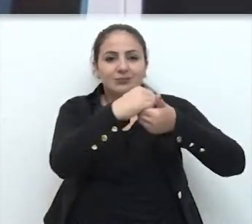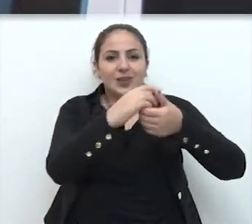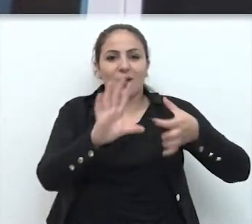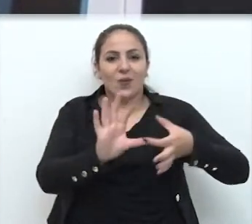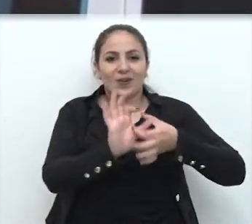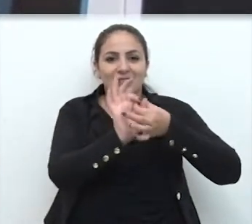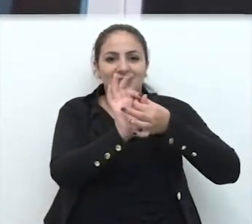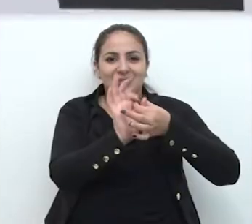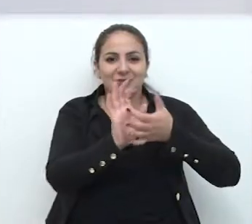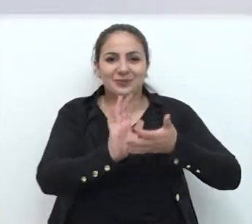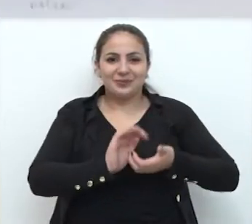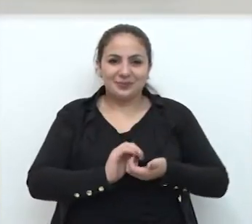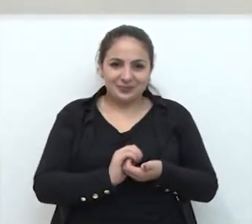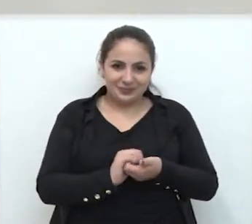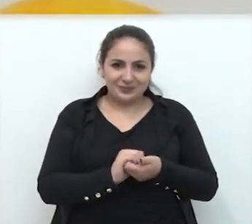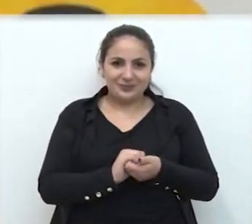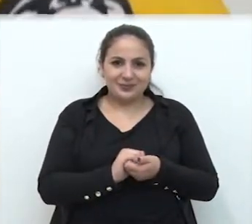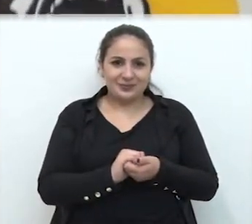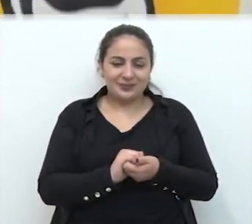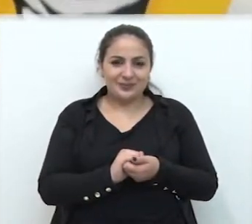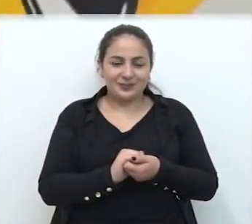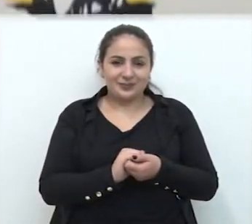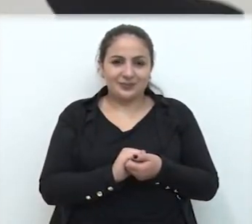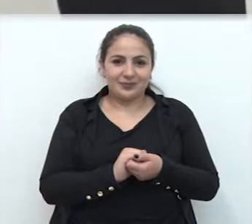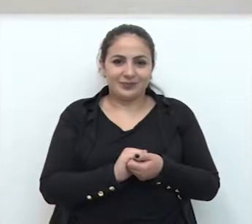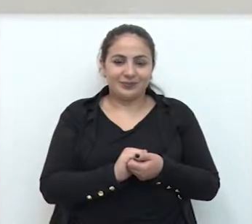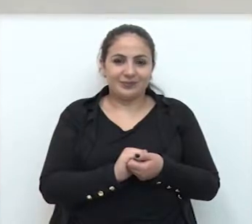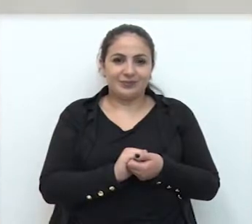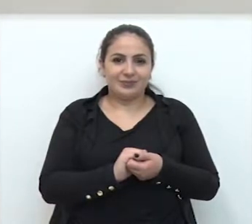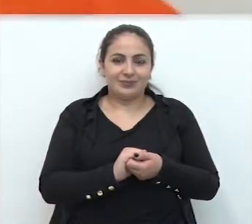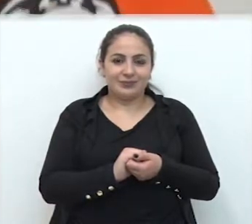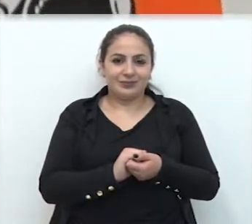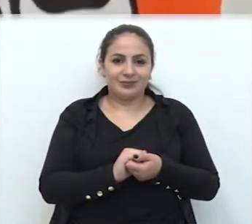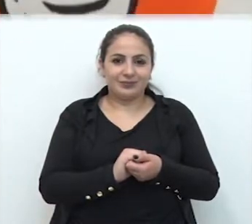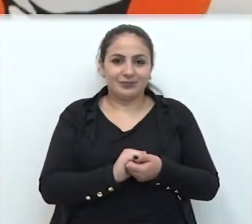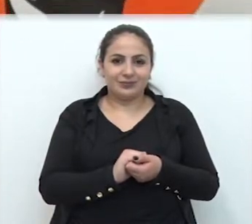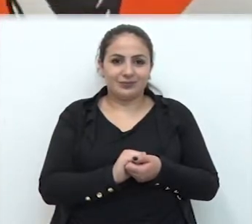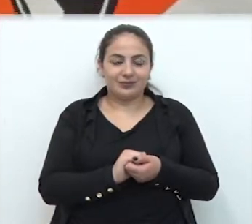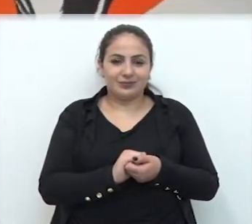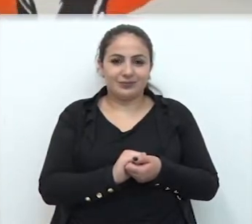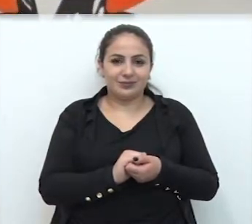essa conexão. Música Música